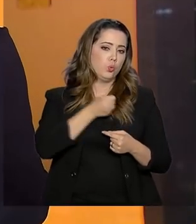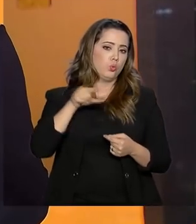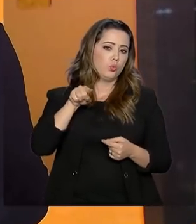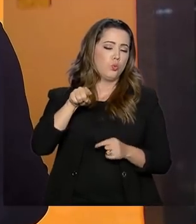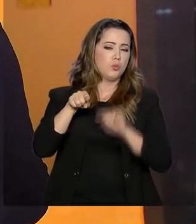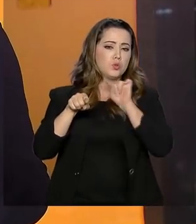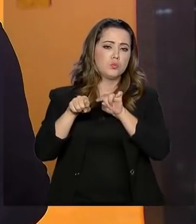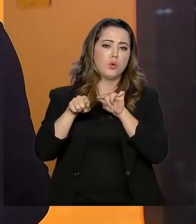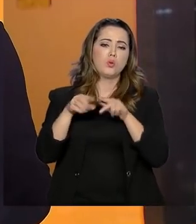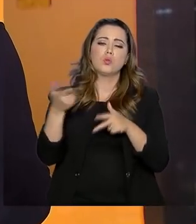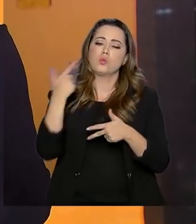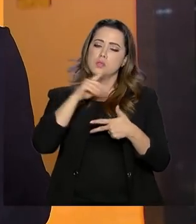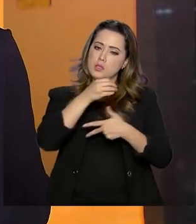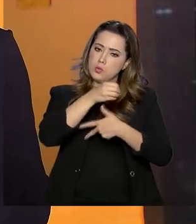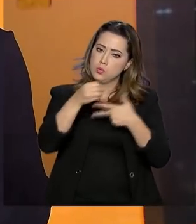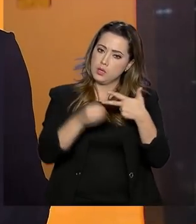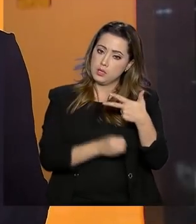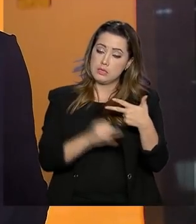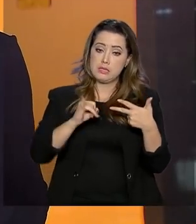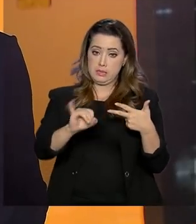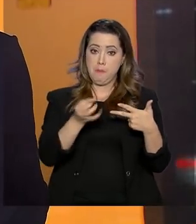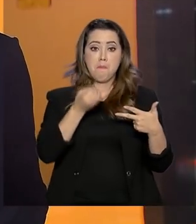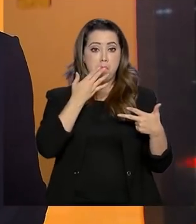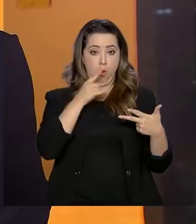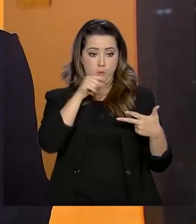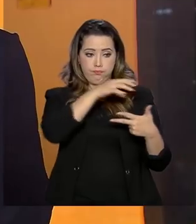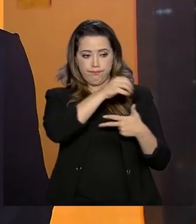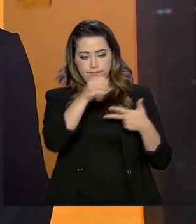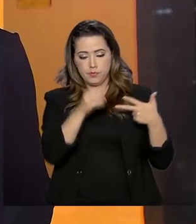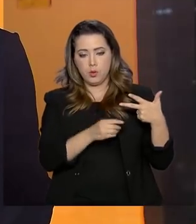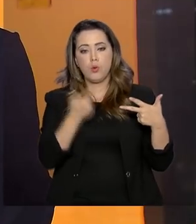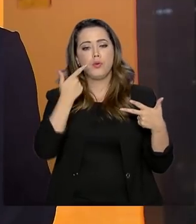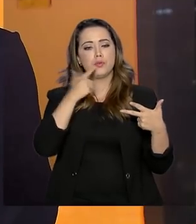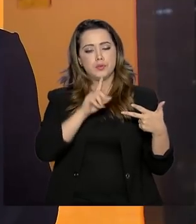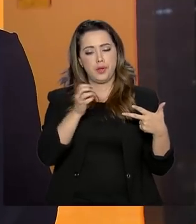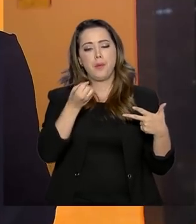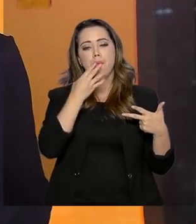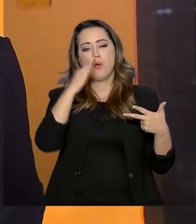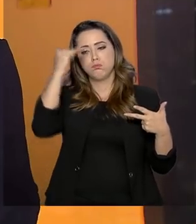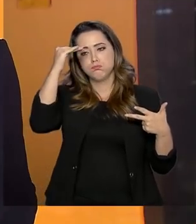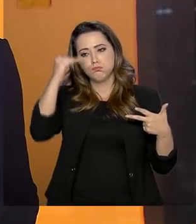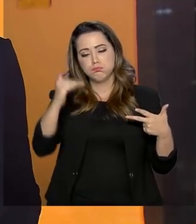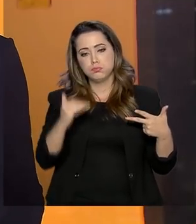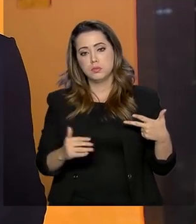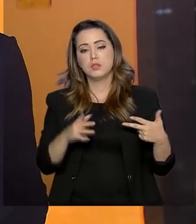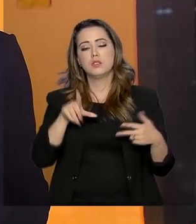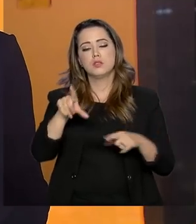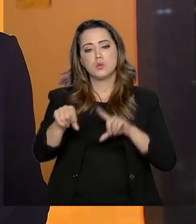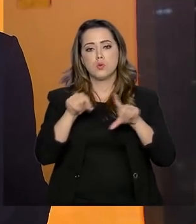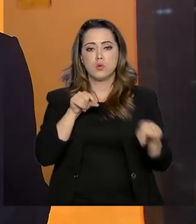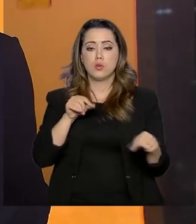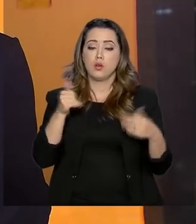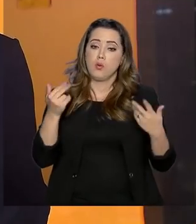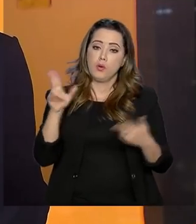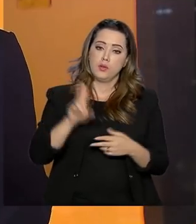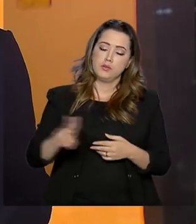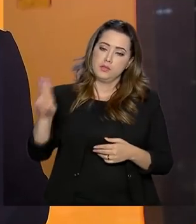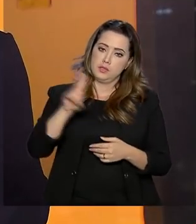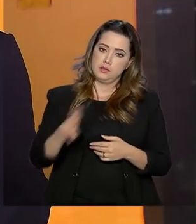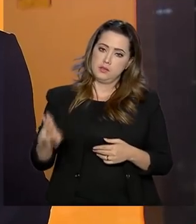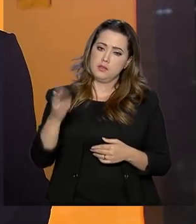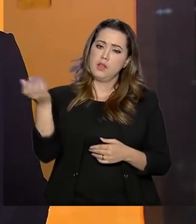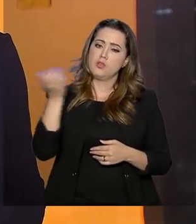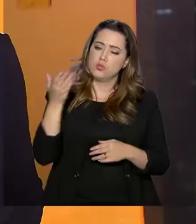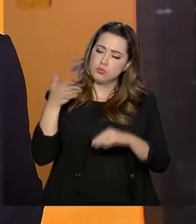no Enem. Então, se ele teve uma boa pontuação no Enem, ele conseguirá ter uma boa classificação no SISU e até escolher a universidade